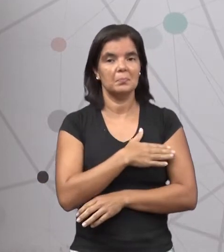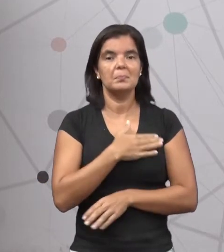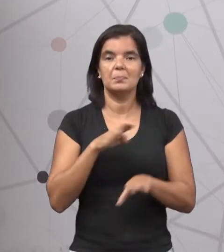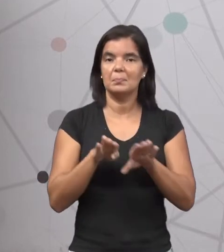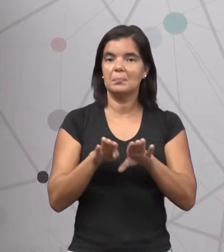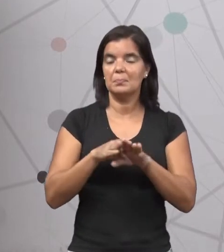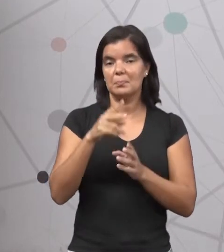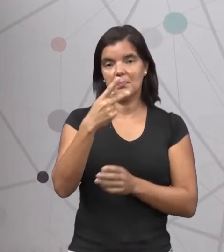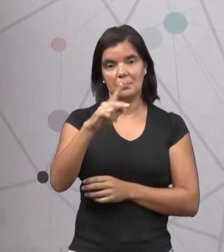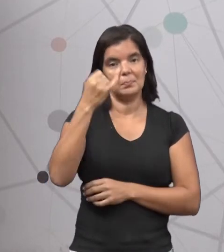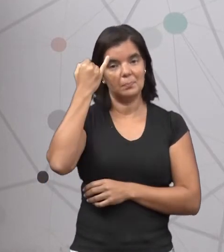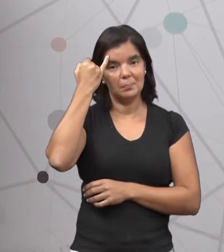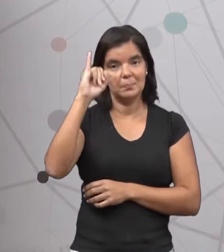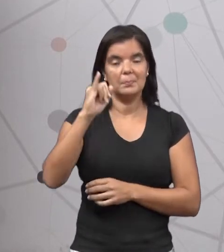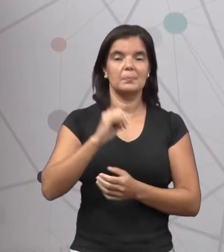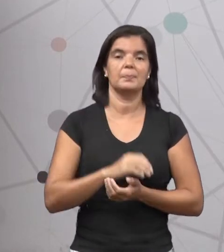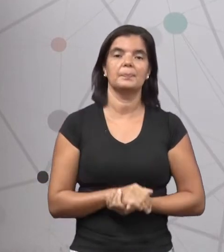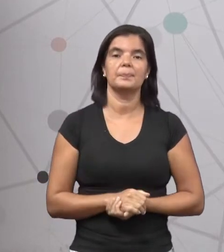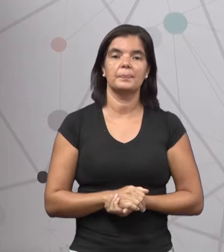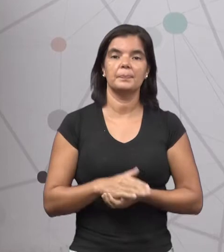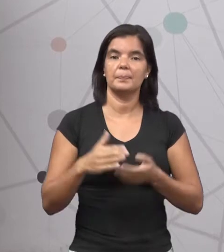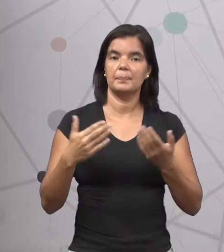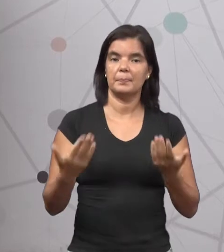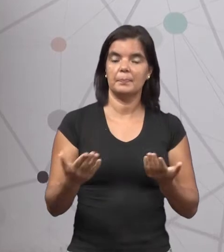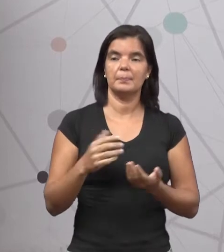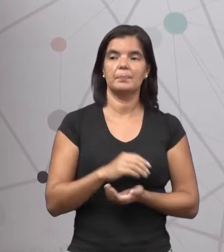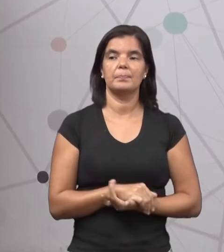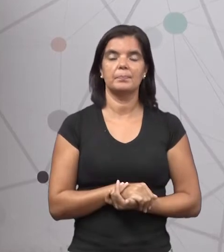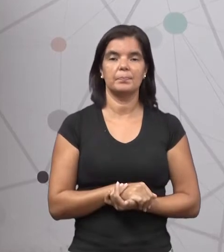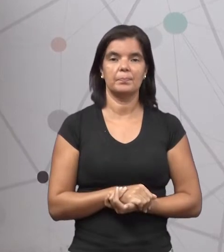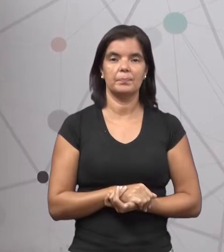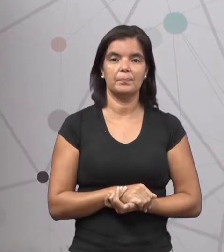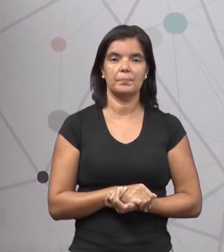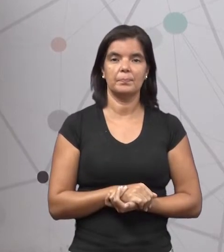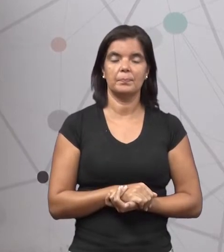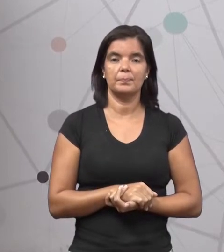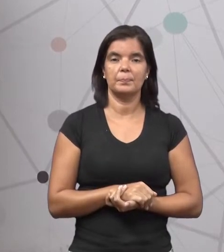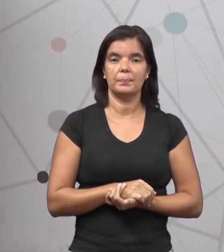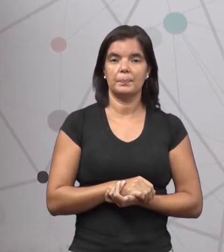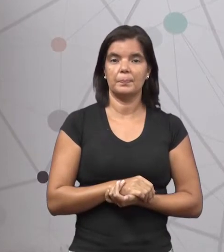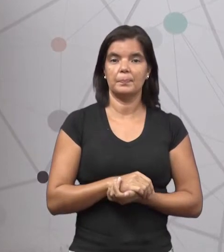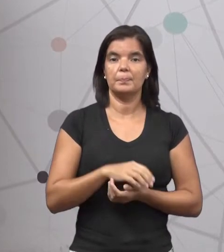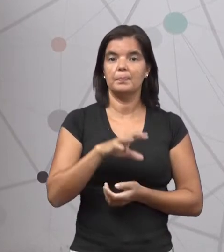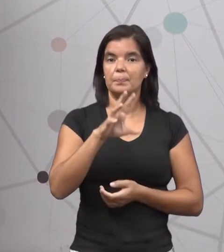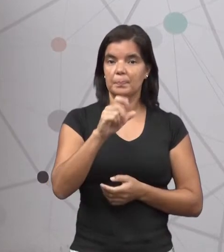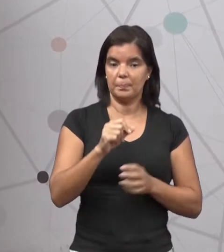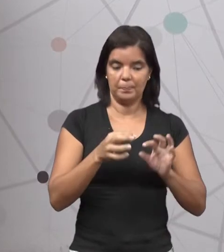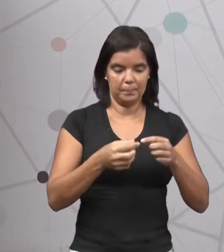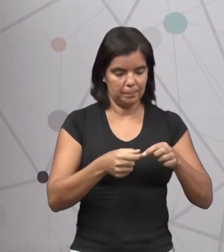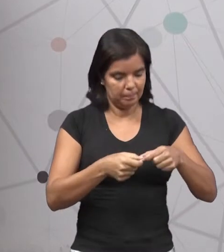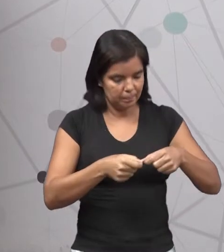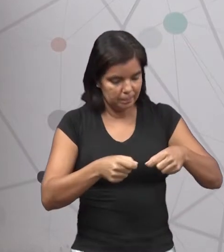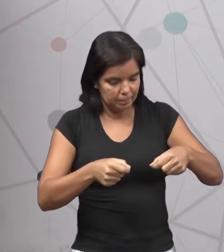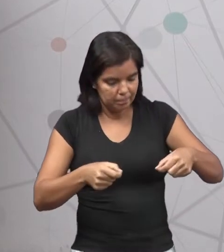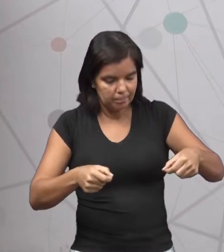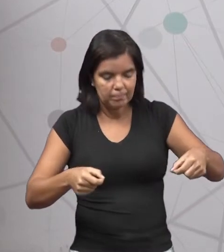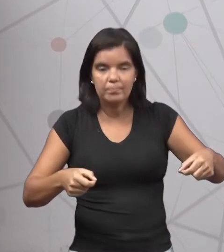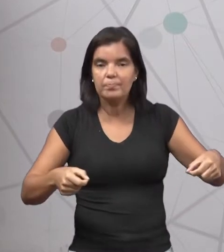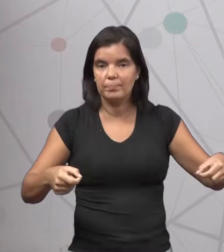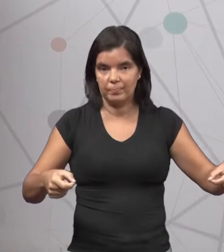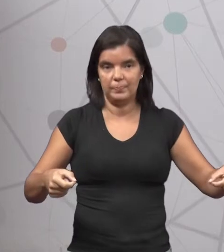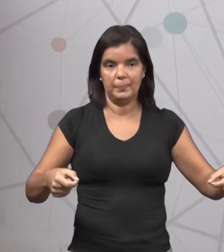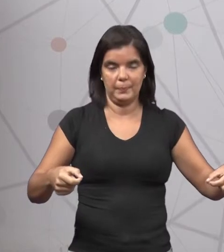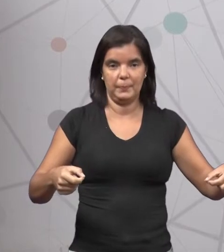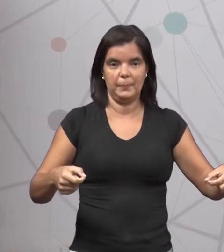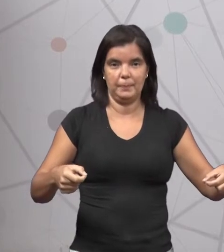da sua ideia. Então, o juiz pegou a trena Colocou na